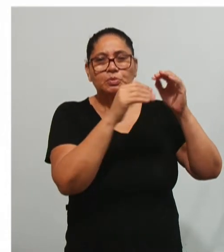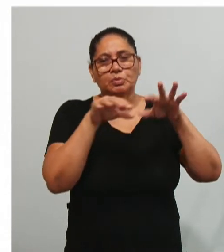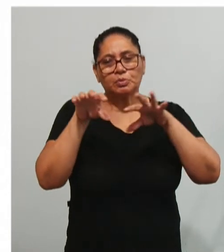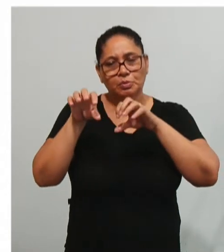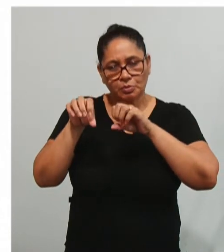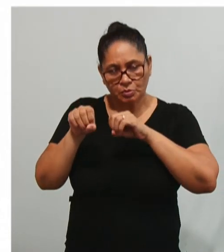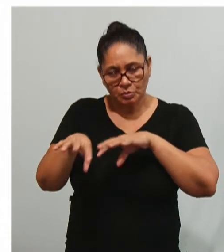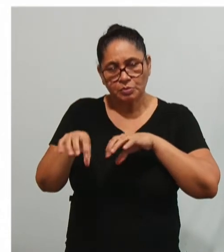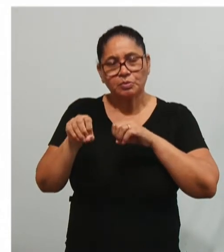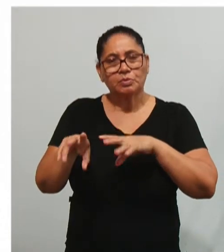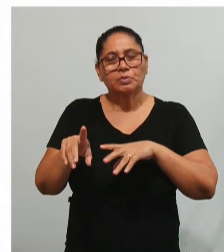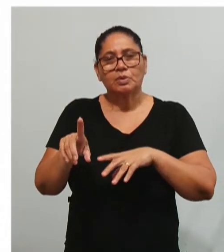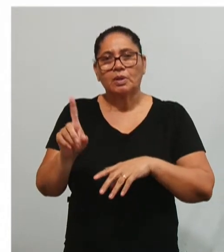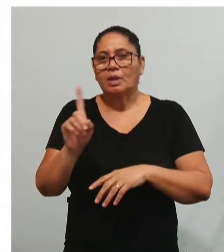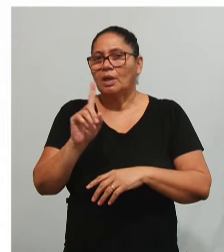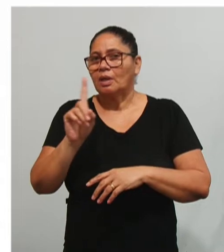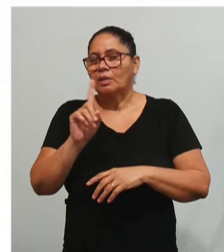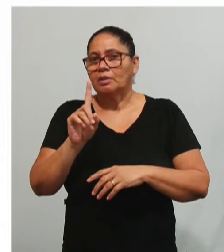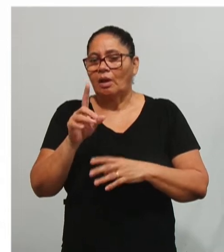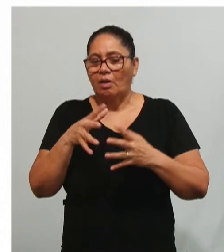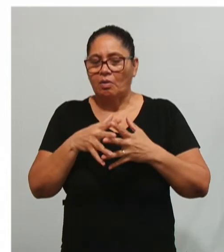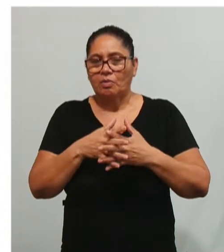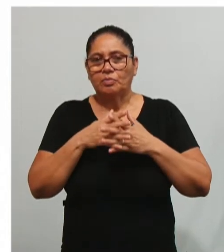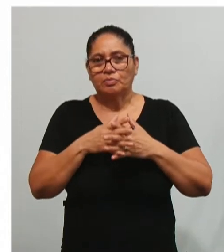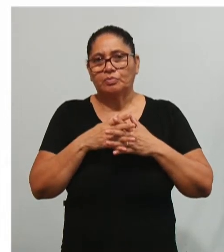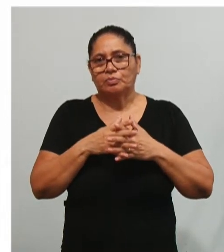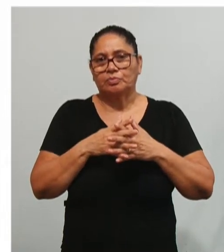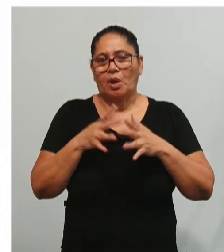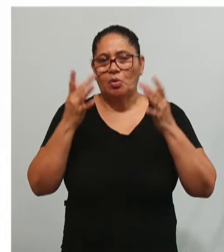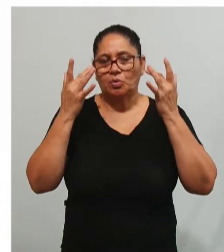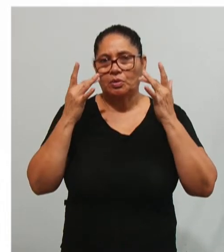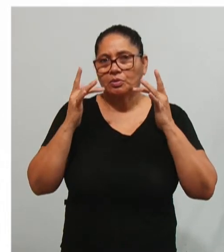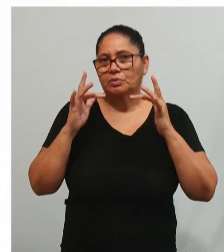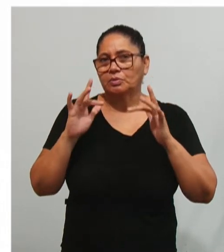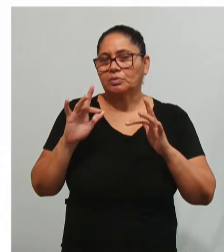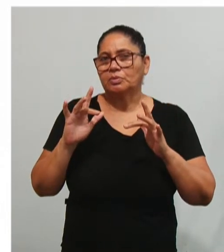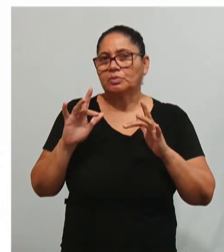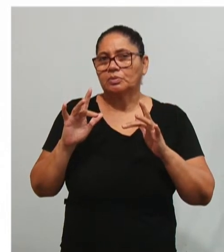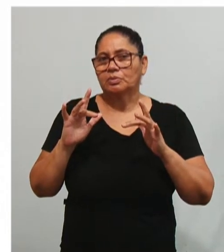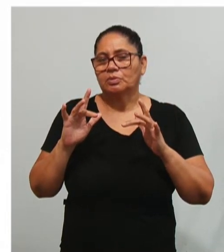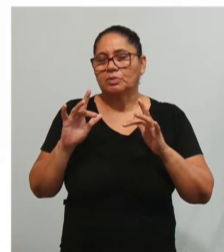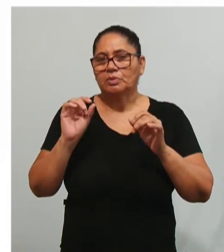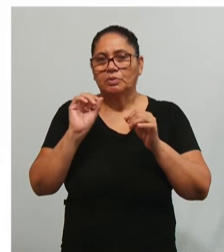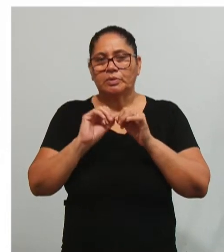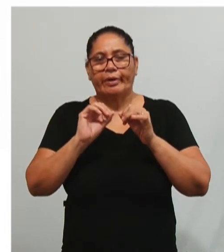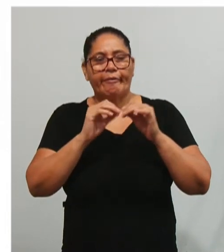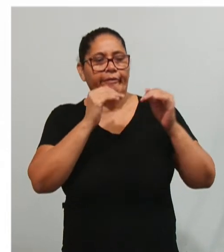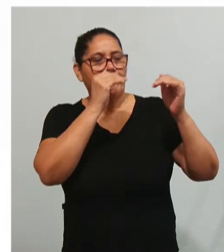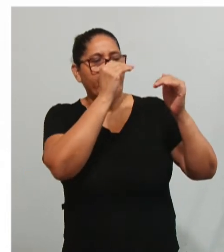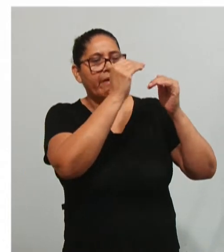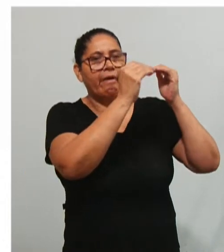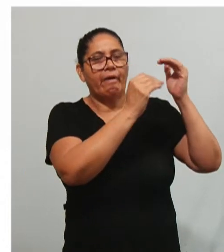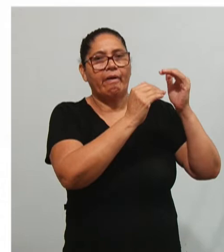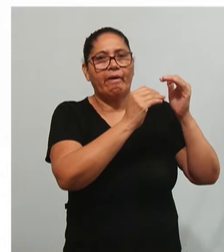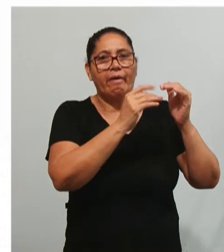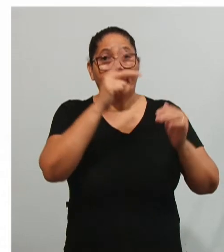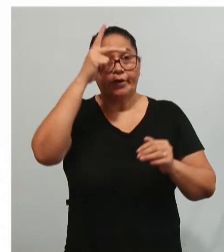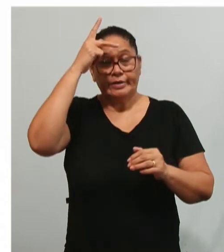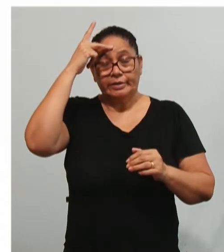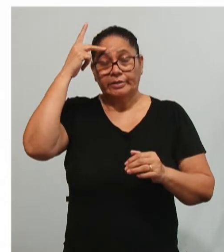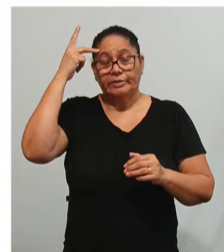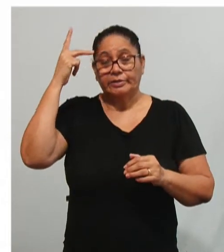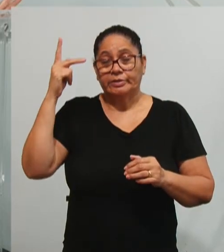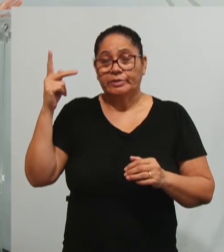educativo não se confunde com a natureza do processo produtivo. Então, essa autora nos